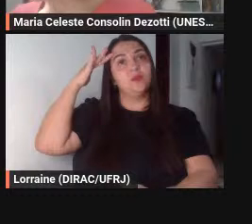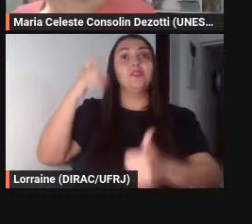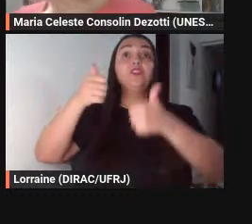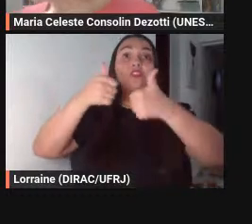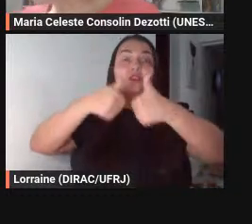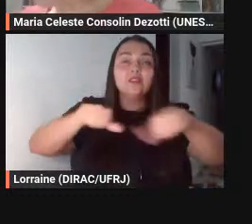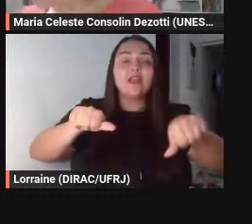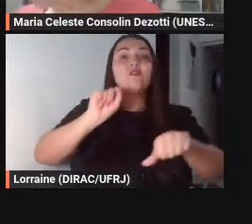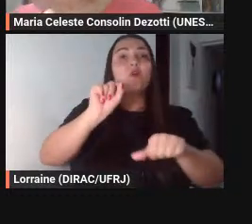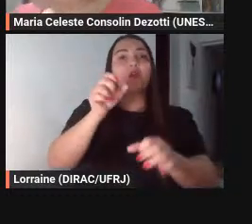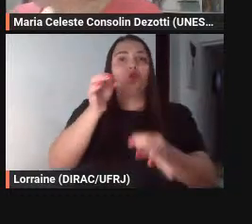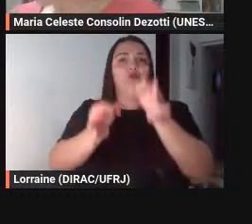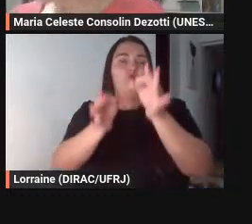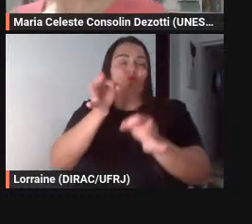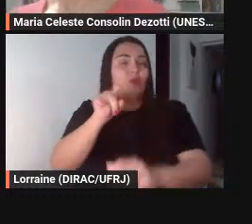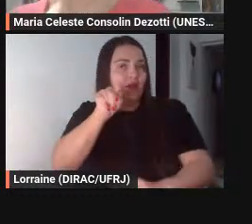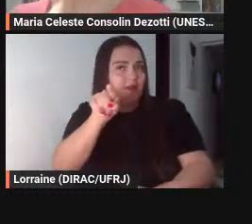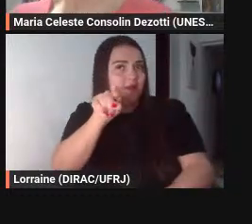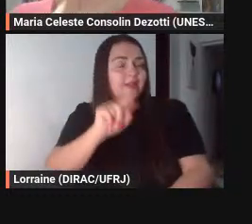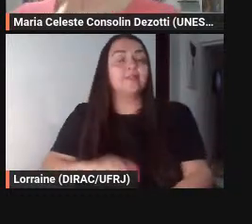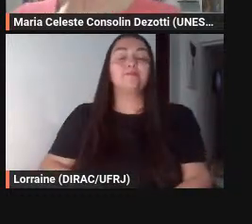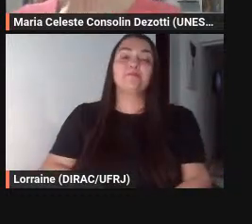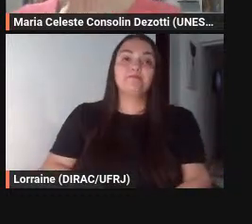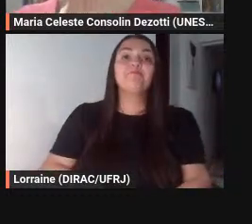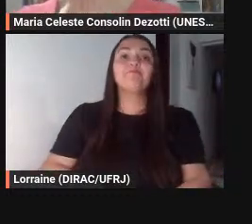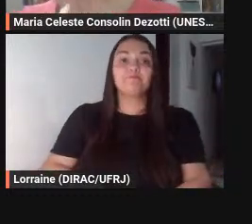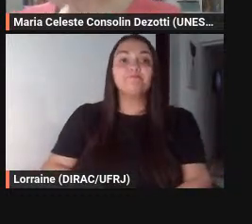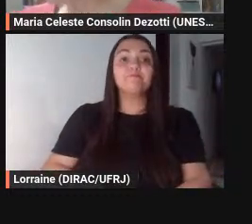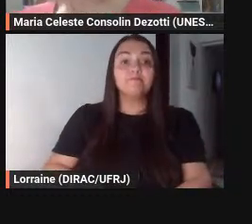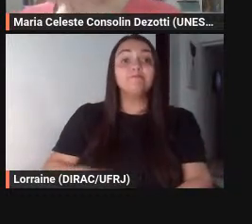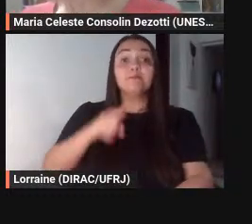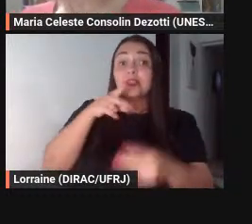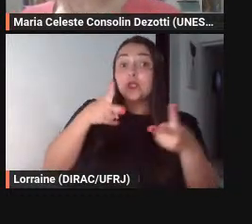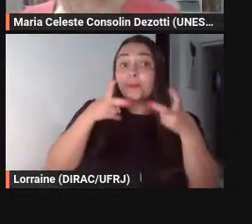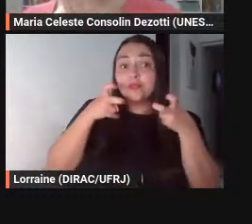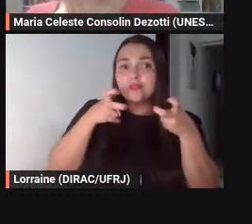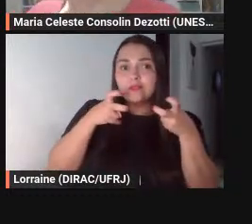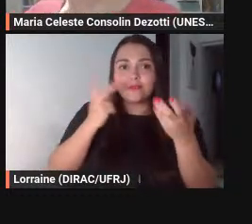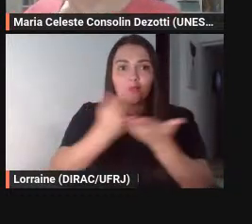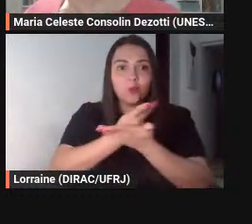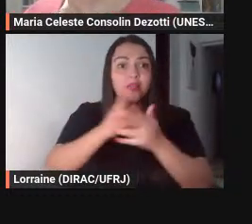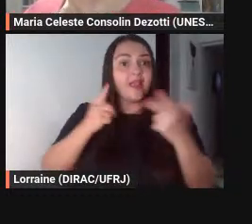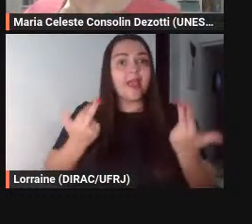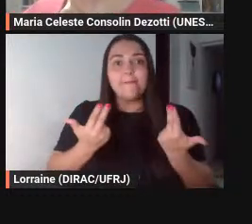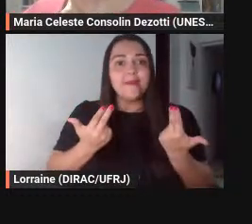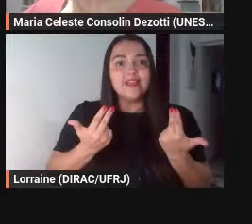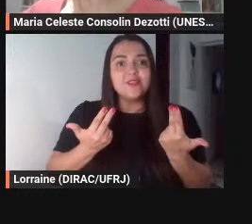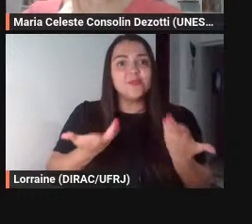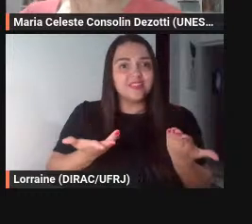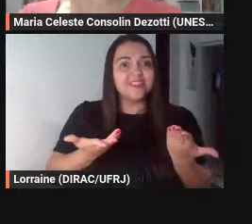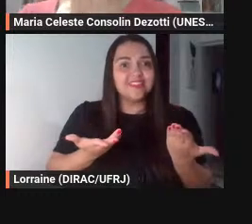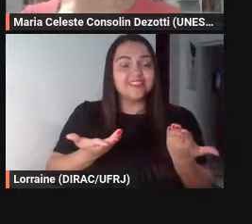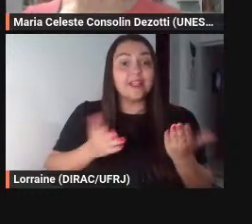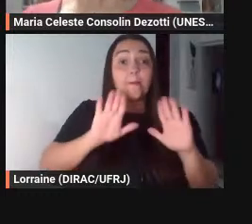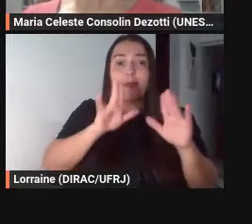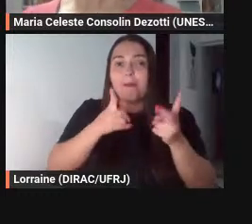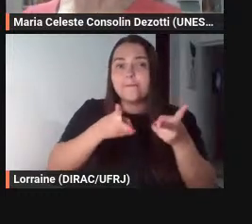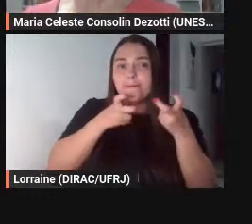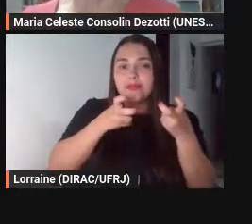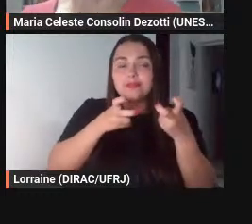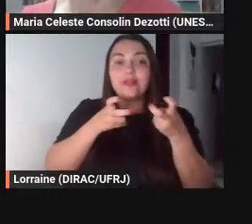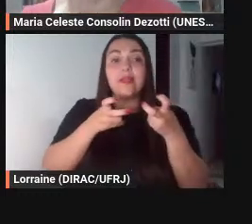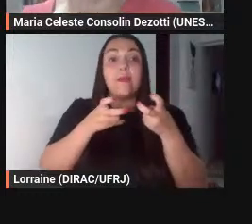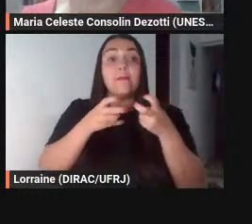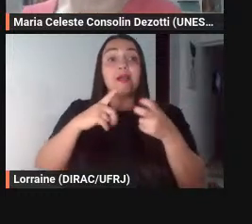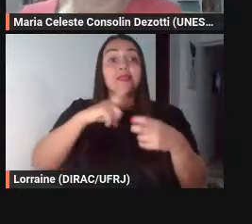julgado então veja que a situação é a mesma mas veja só tanto